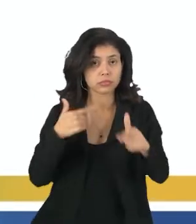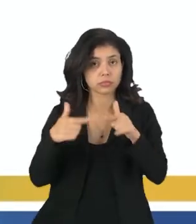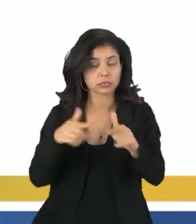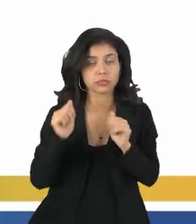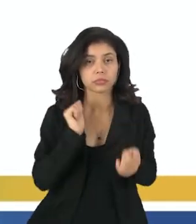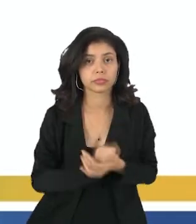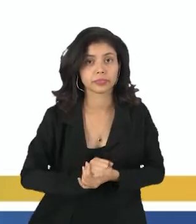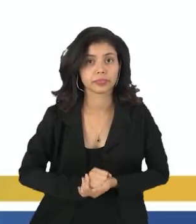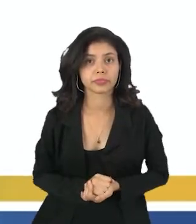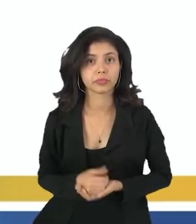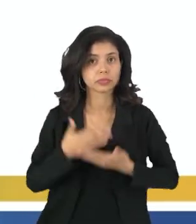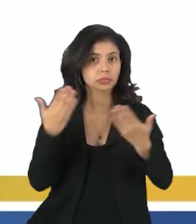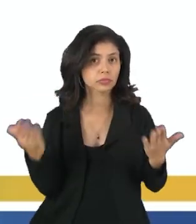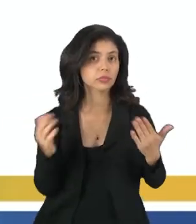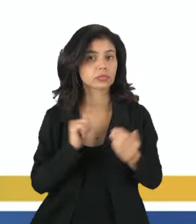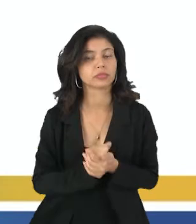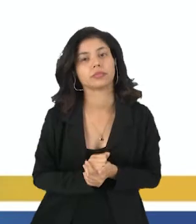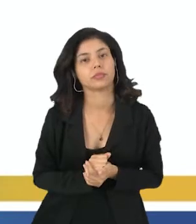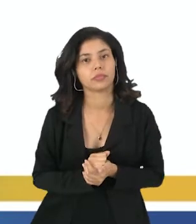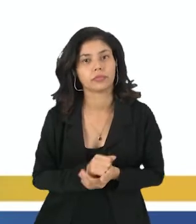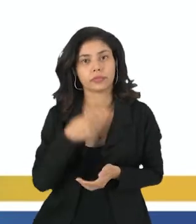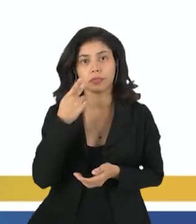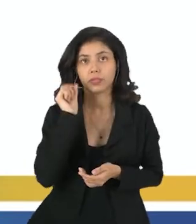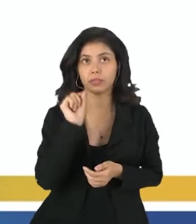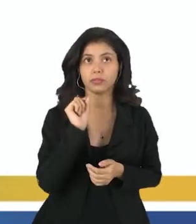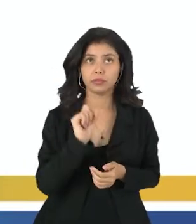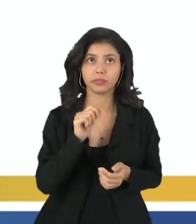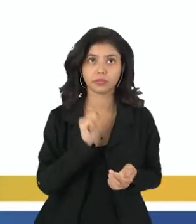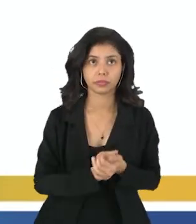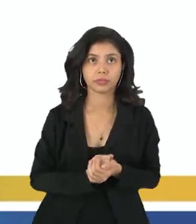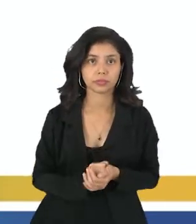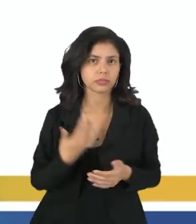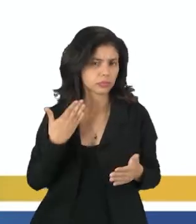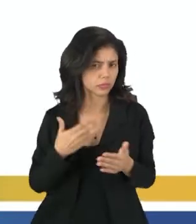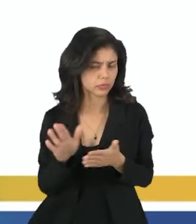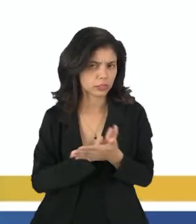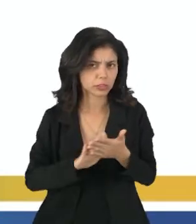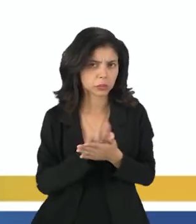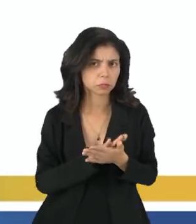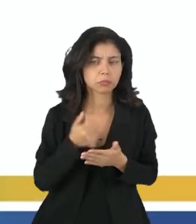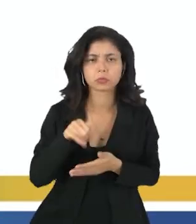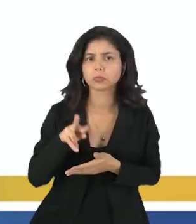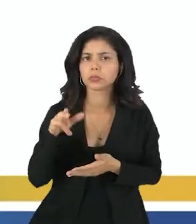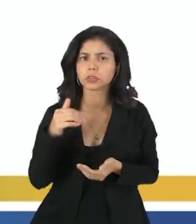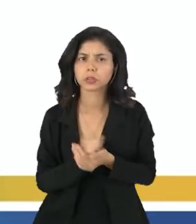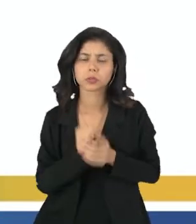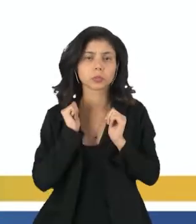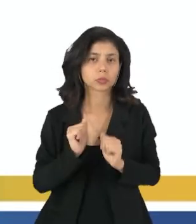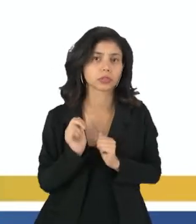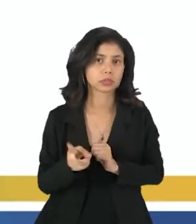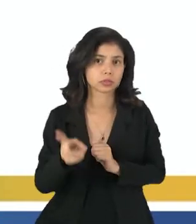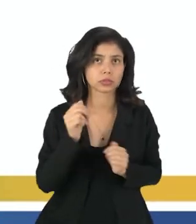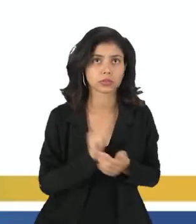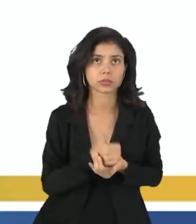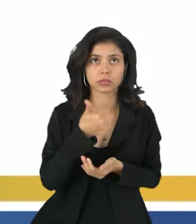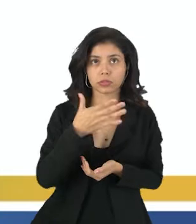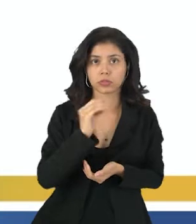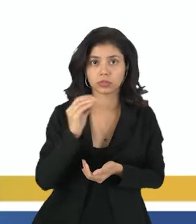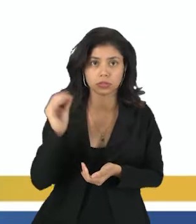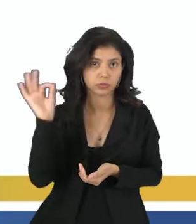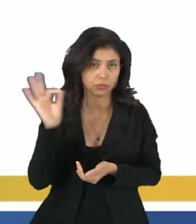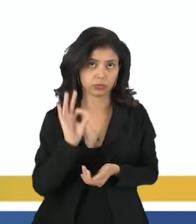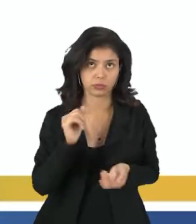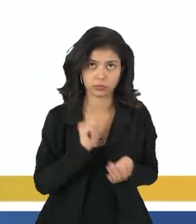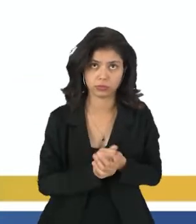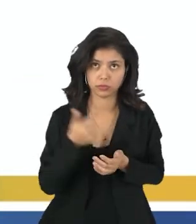trabalho. Então pessoal, o primeiro enunciado diz que nenhuma máquina pode render 100%. O